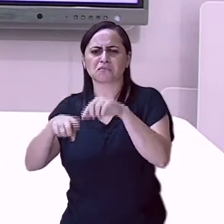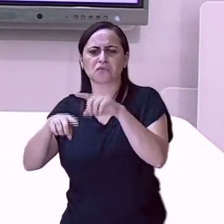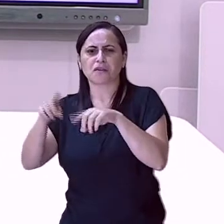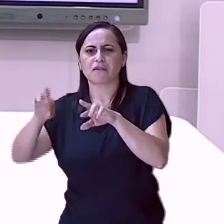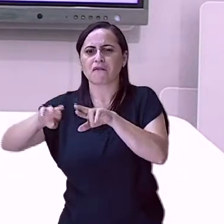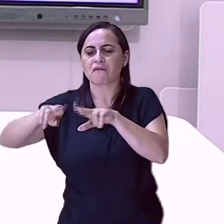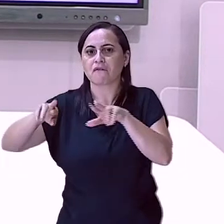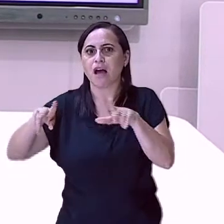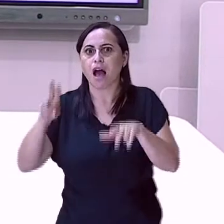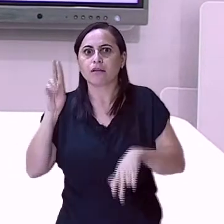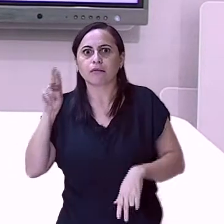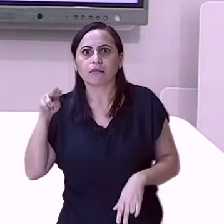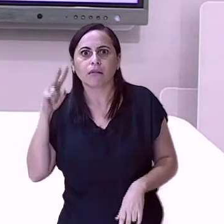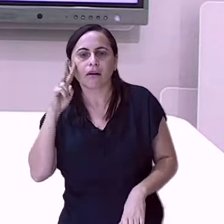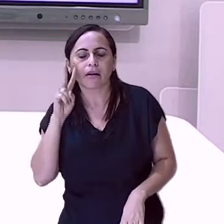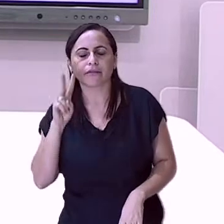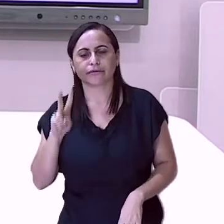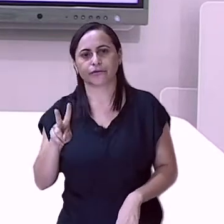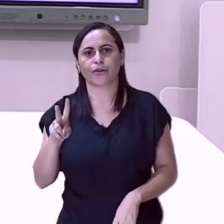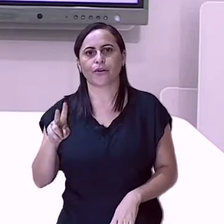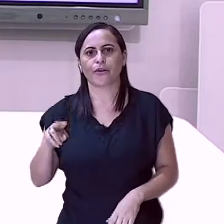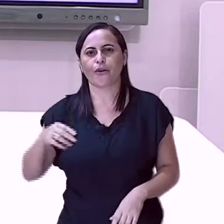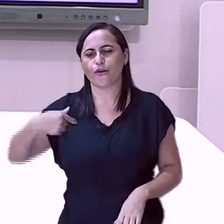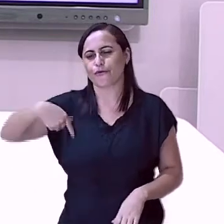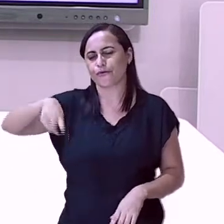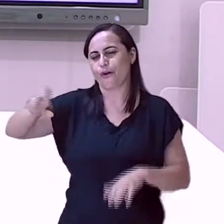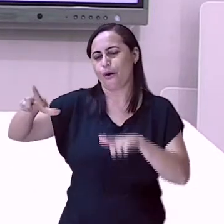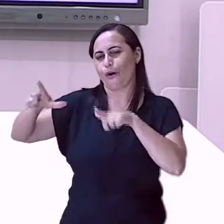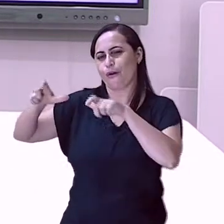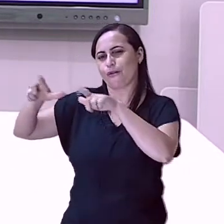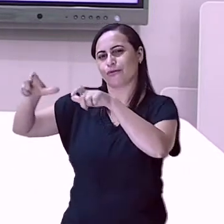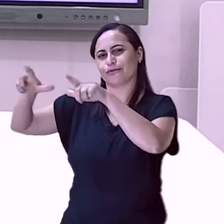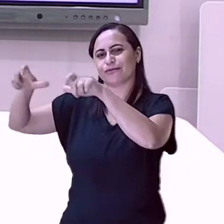viajo pelas estradas de todo o Brasil.